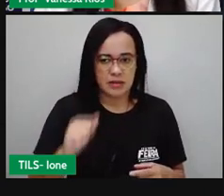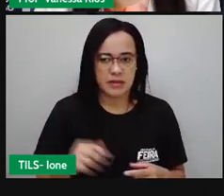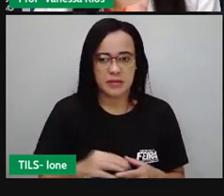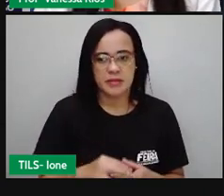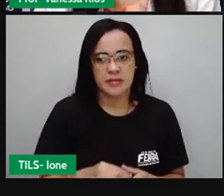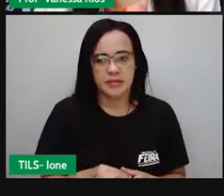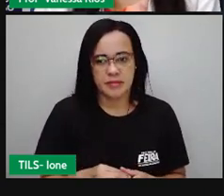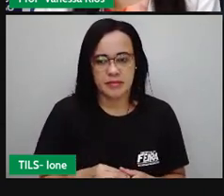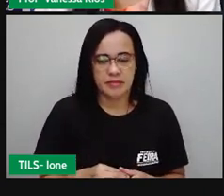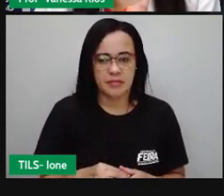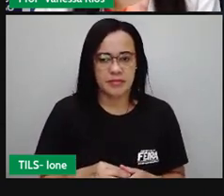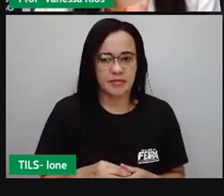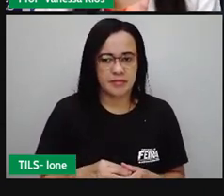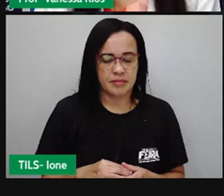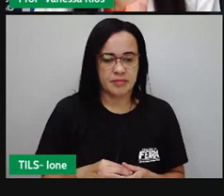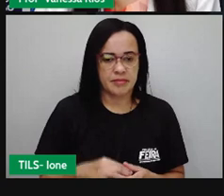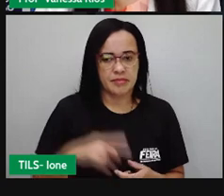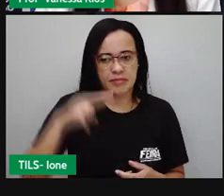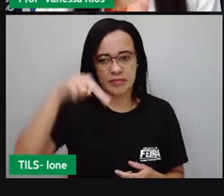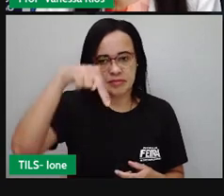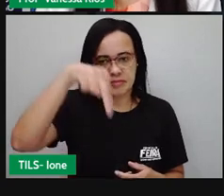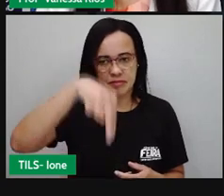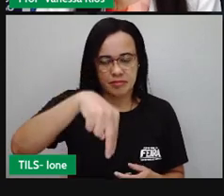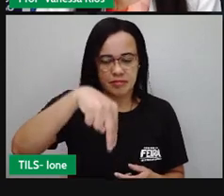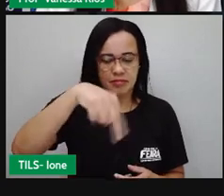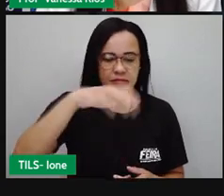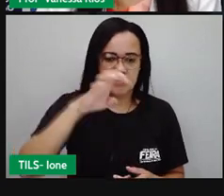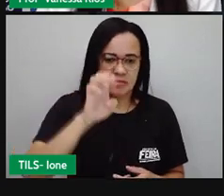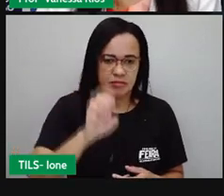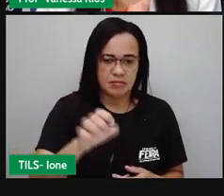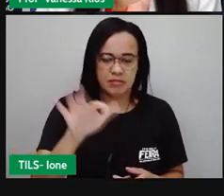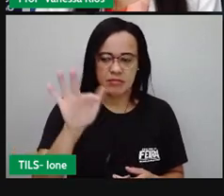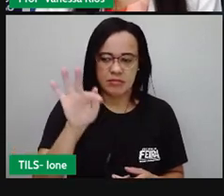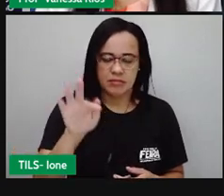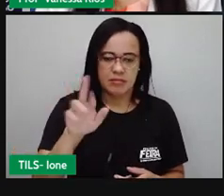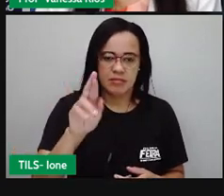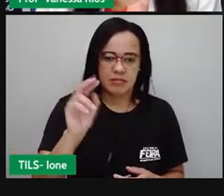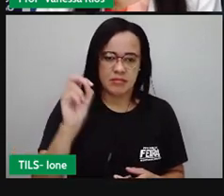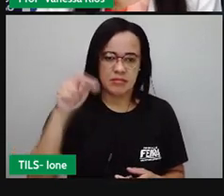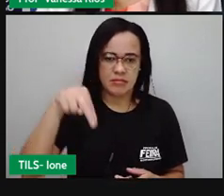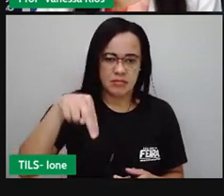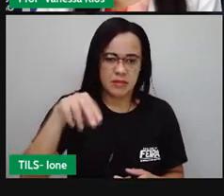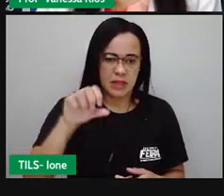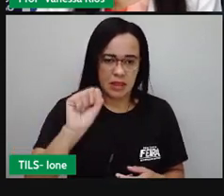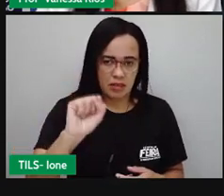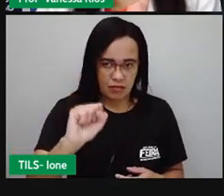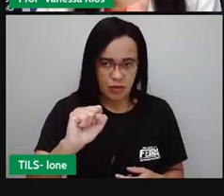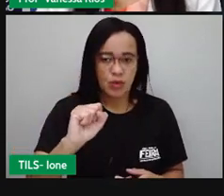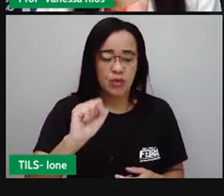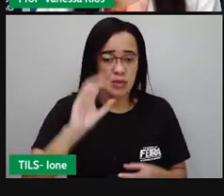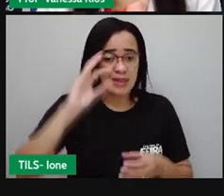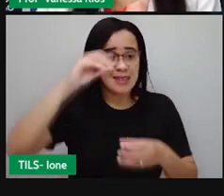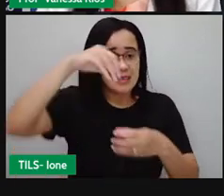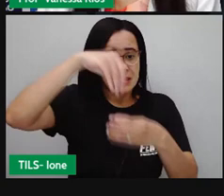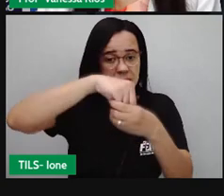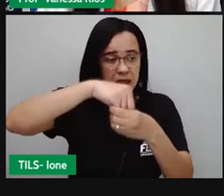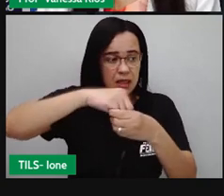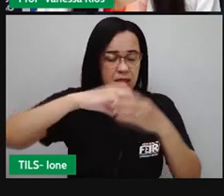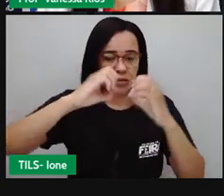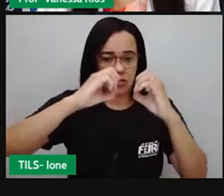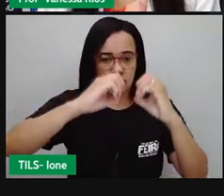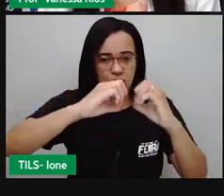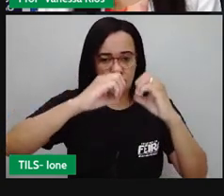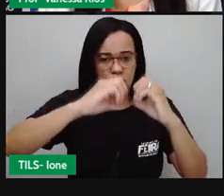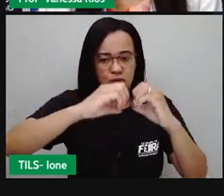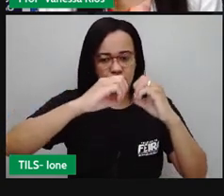Os néfrons, né? Que estão aí dentro dos rins e aí já são aí as partes... A parte